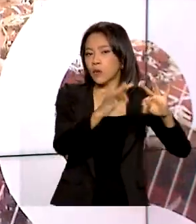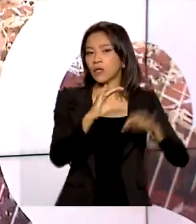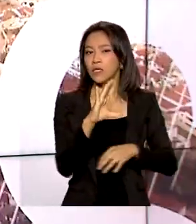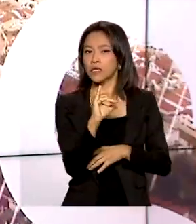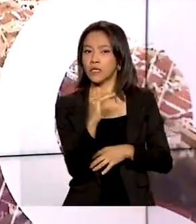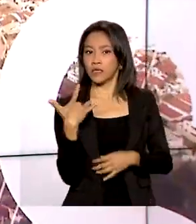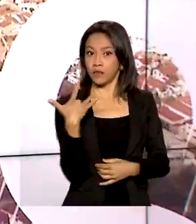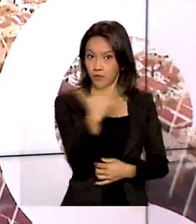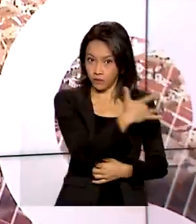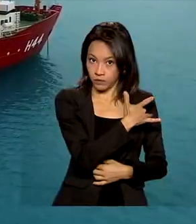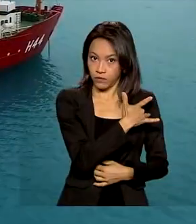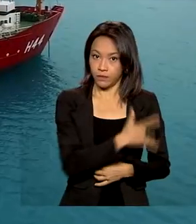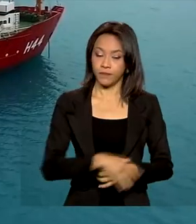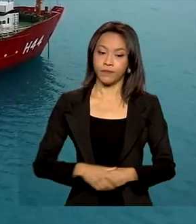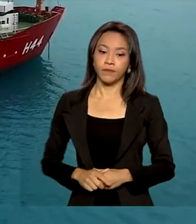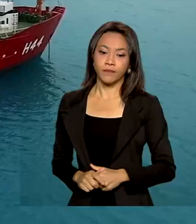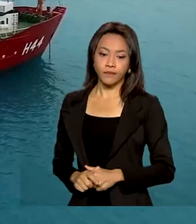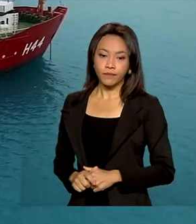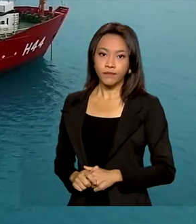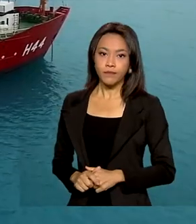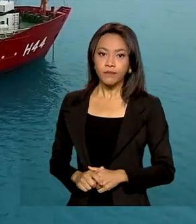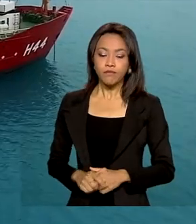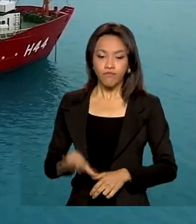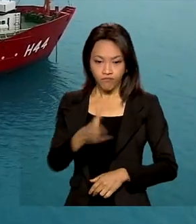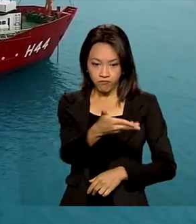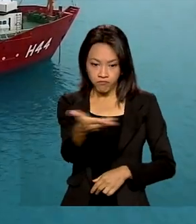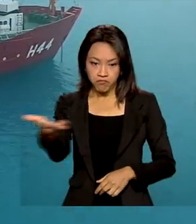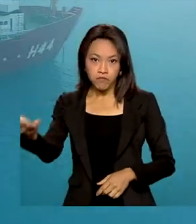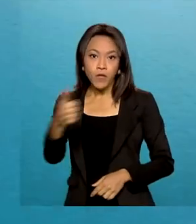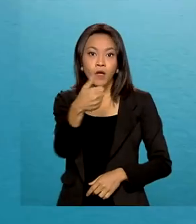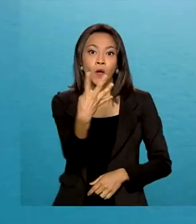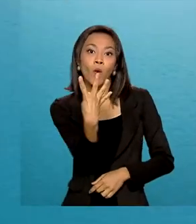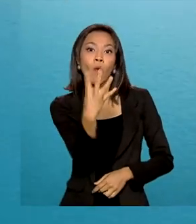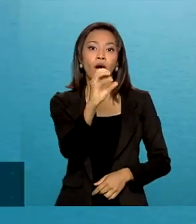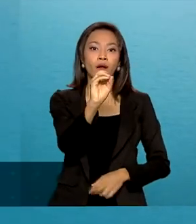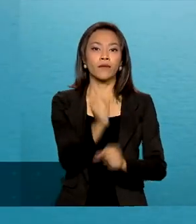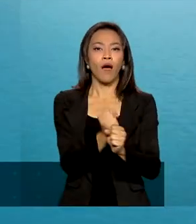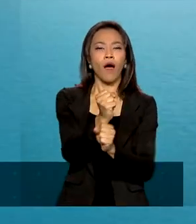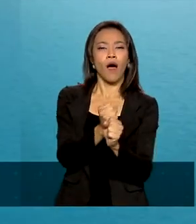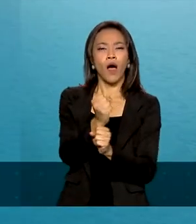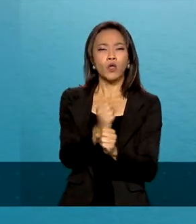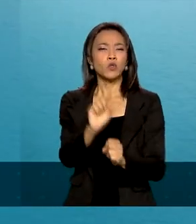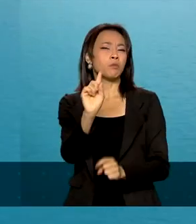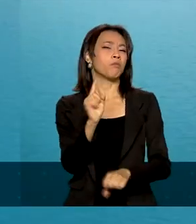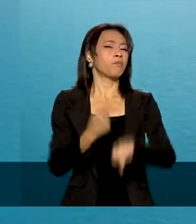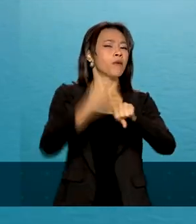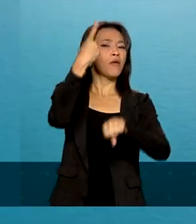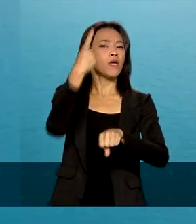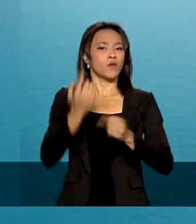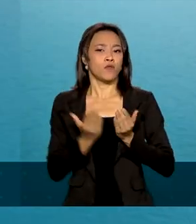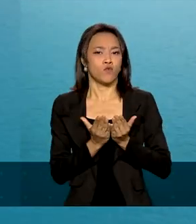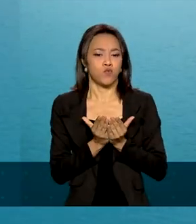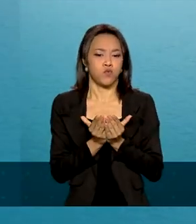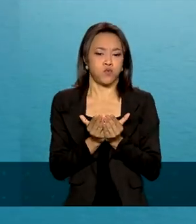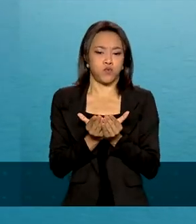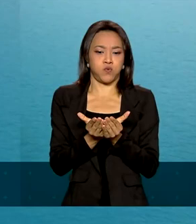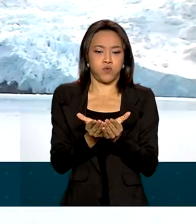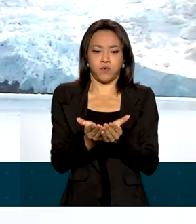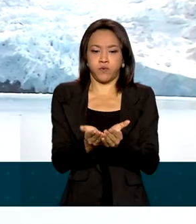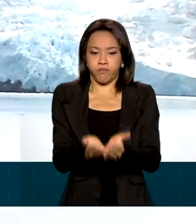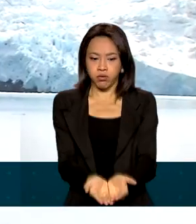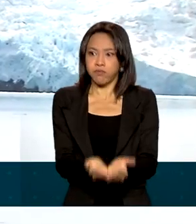ciência e saúde. Há 40 anos, os primeiros navios da Marinha Brasileira chegaram à